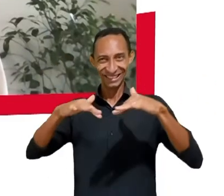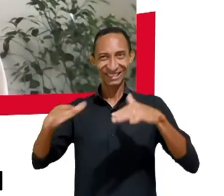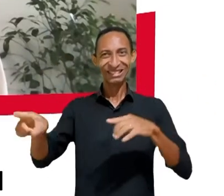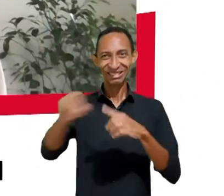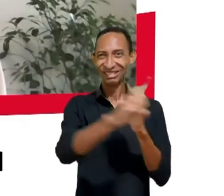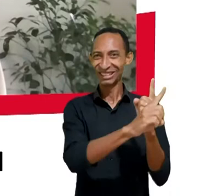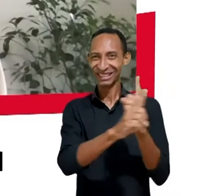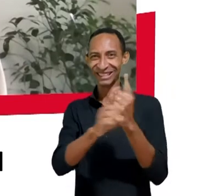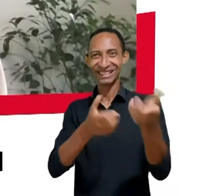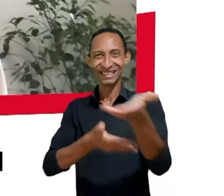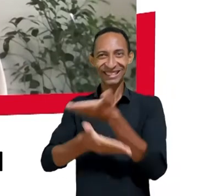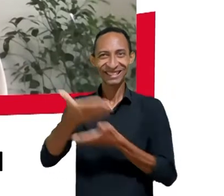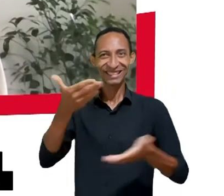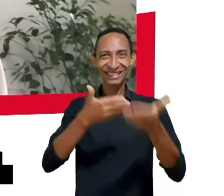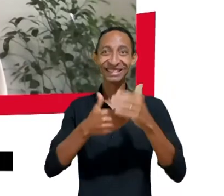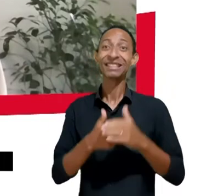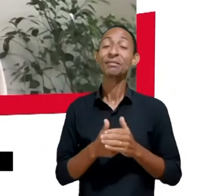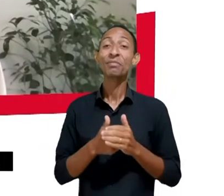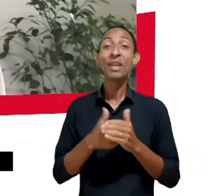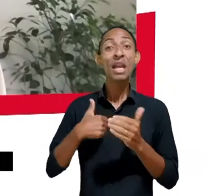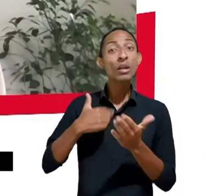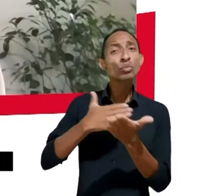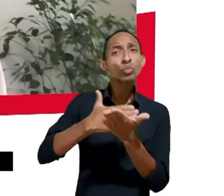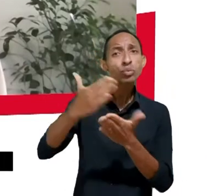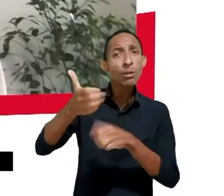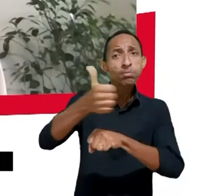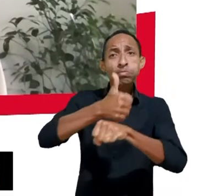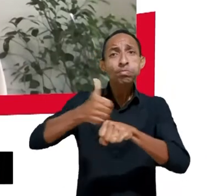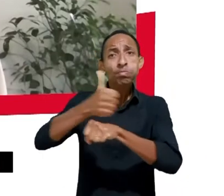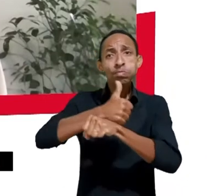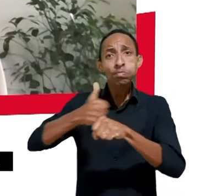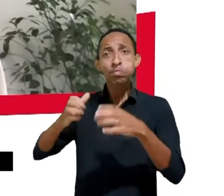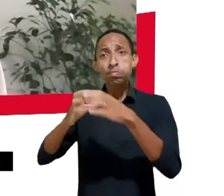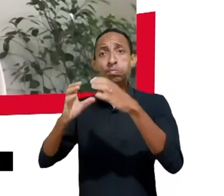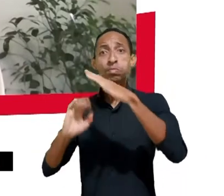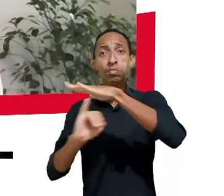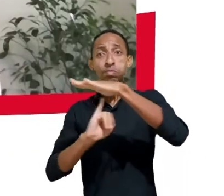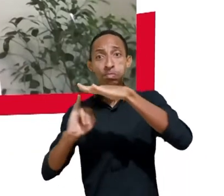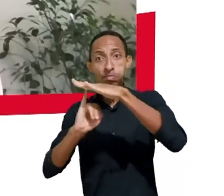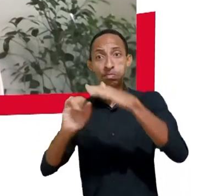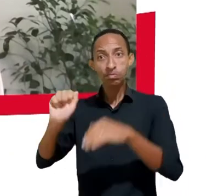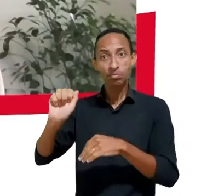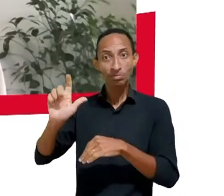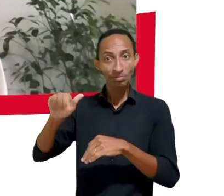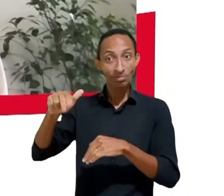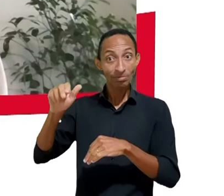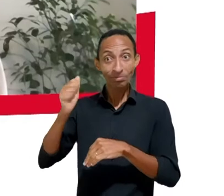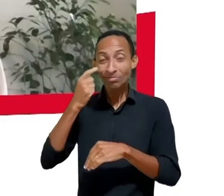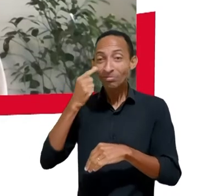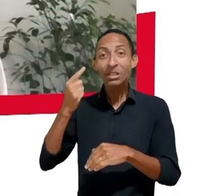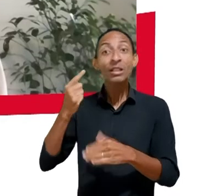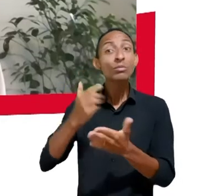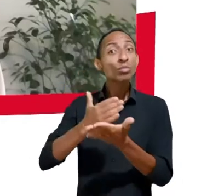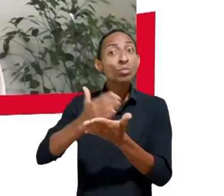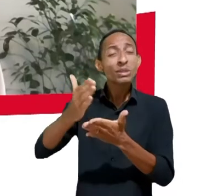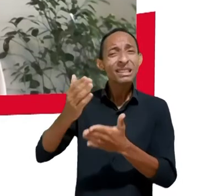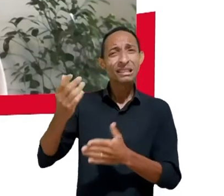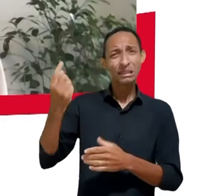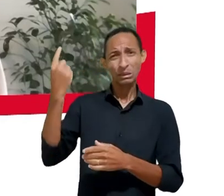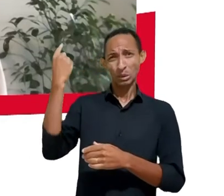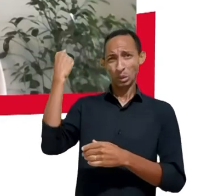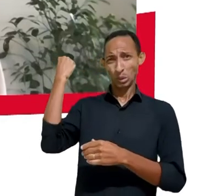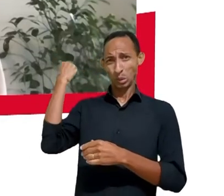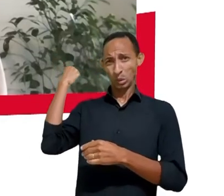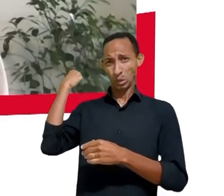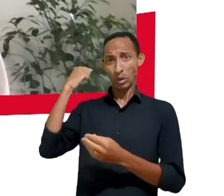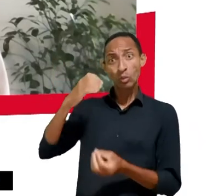iniciei minhas atividades profissionais na Alana justamente no programa Criança e Consumo, participando lá atrás do seu nascimento e crescimento